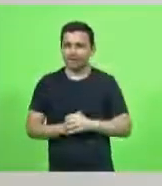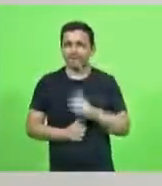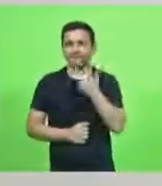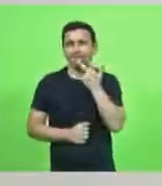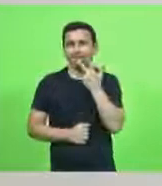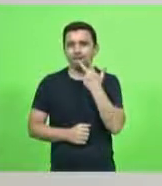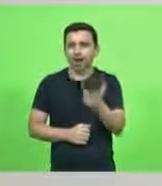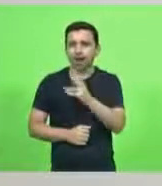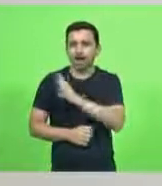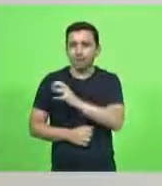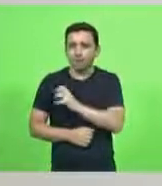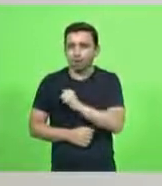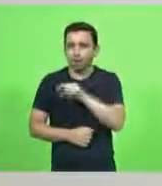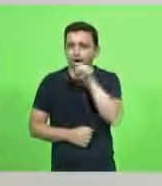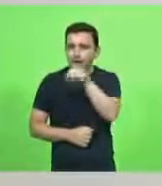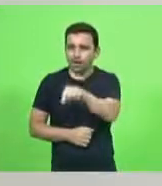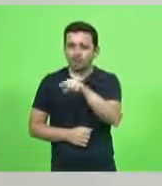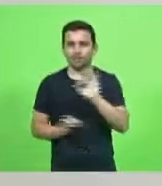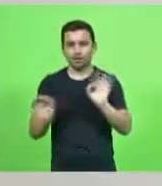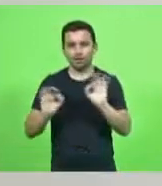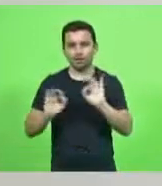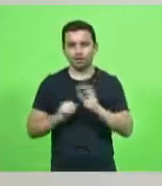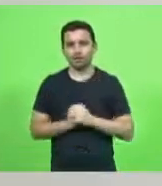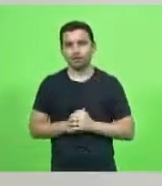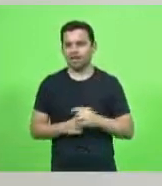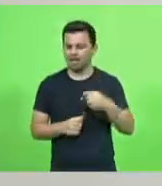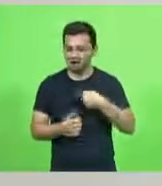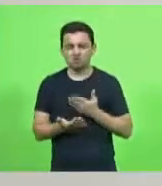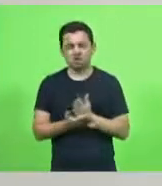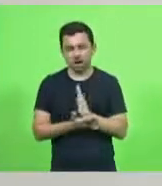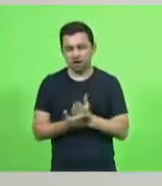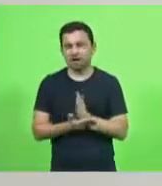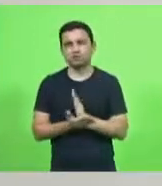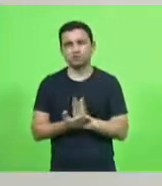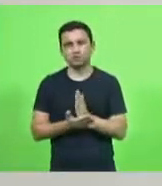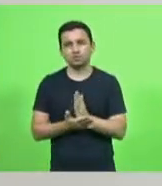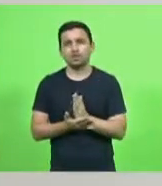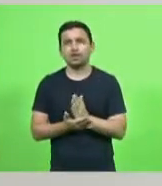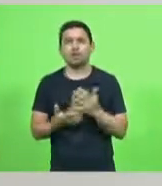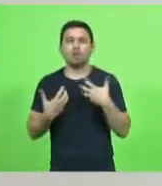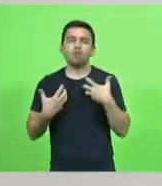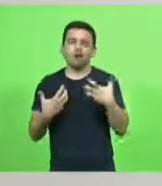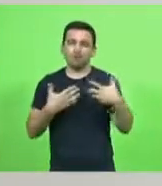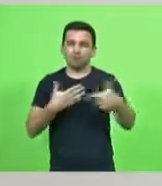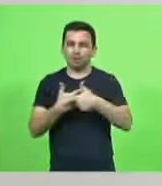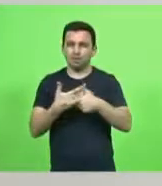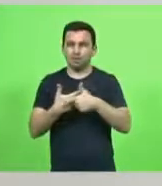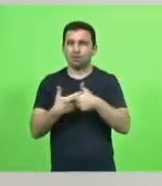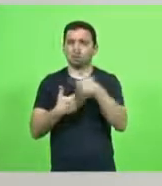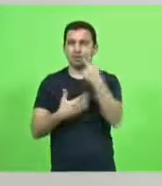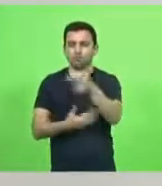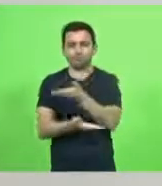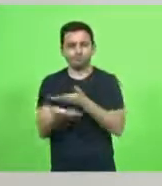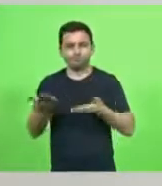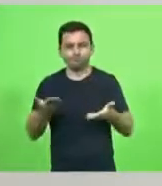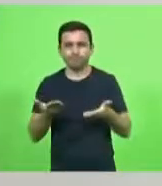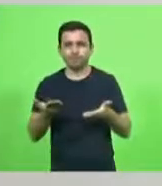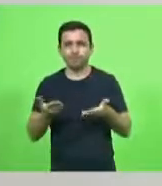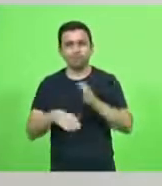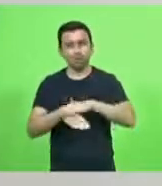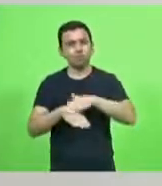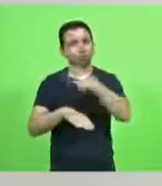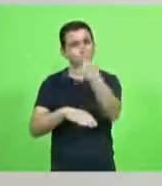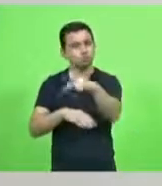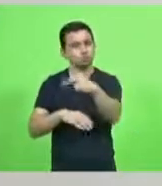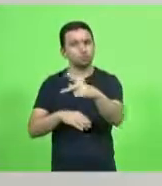ele o quanto ama em vida eu vou ser chato eu queria estar no teu papel mas eu vou deixar para você fazer muito obrigado